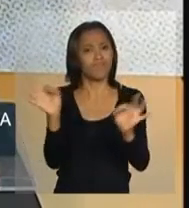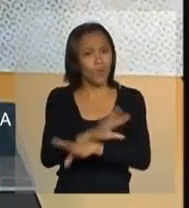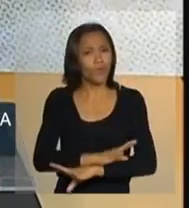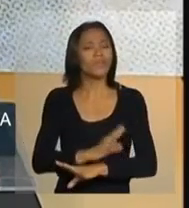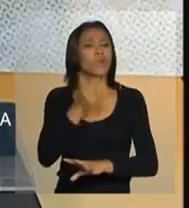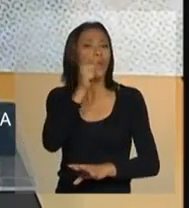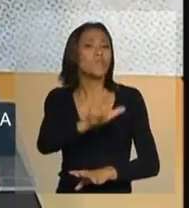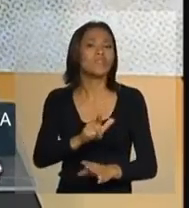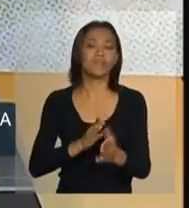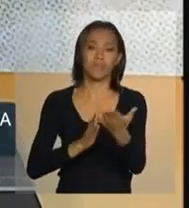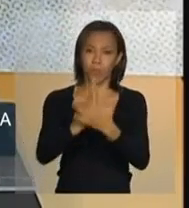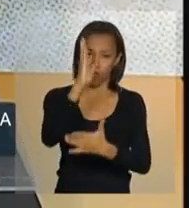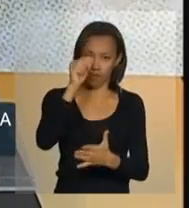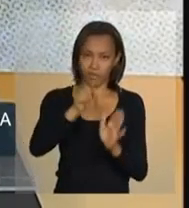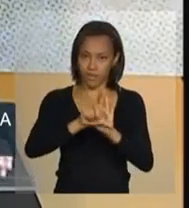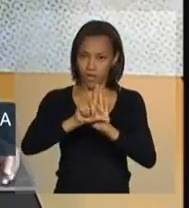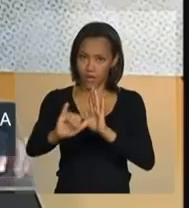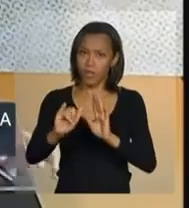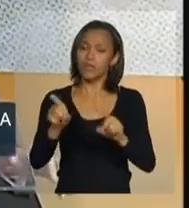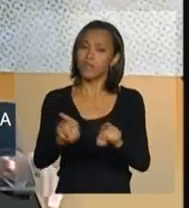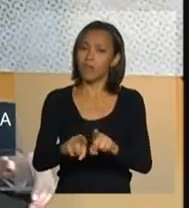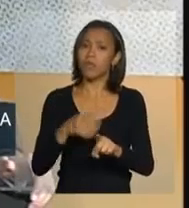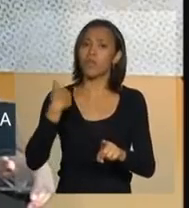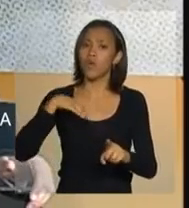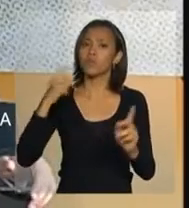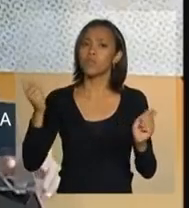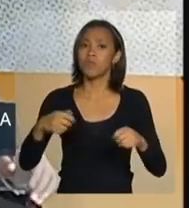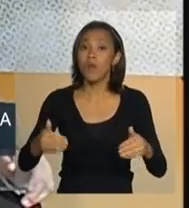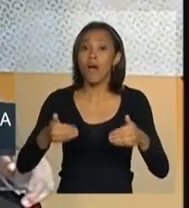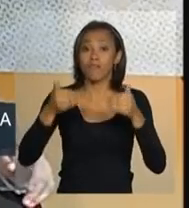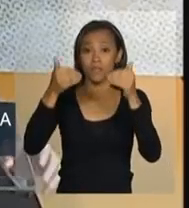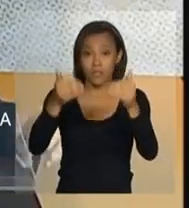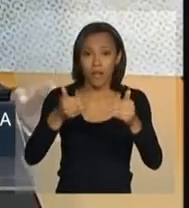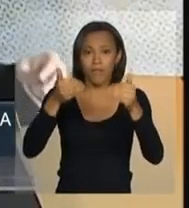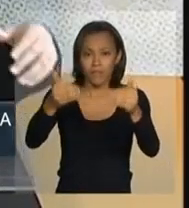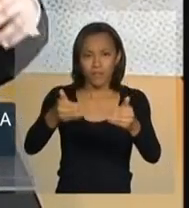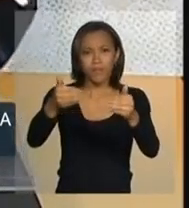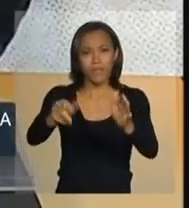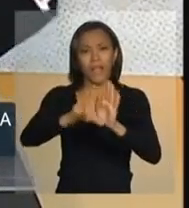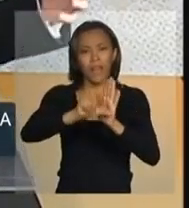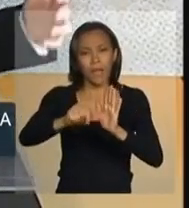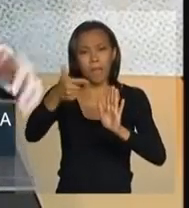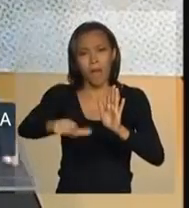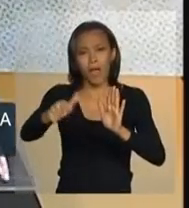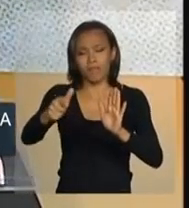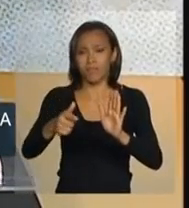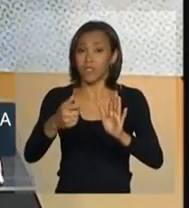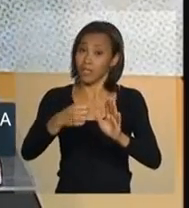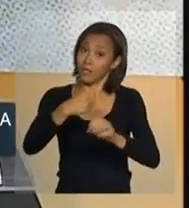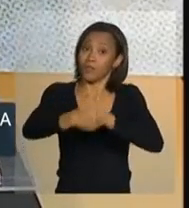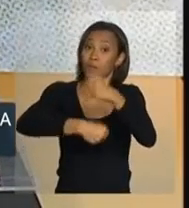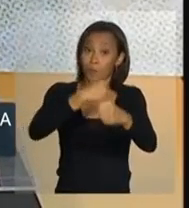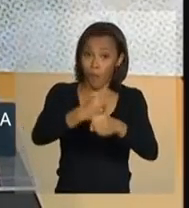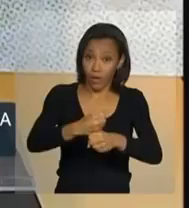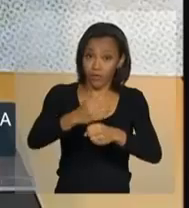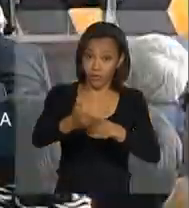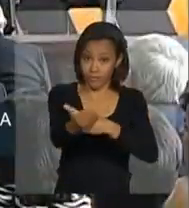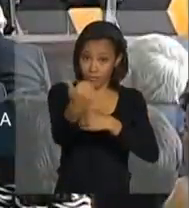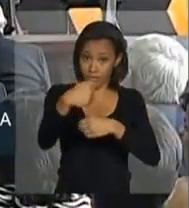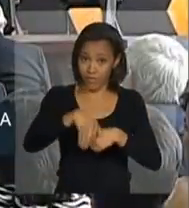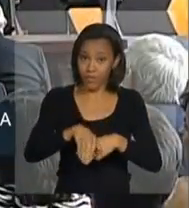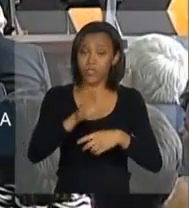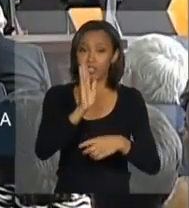que possamos avançar também na questão da legislação, quem sabe ter já no ano que vem uma